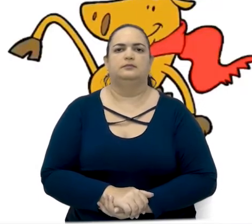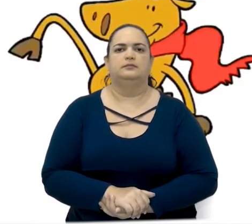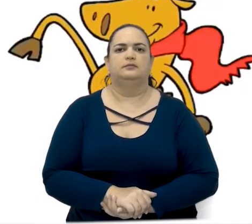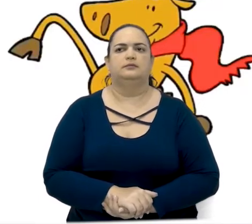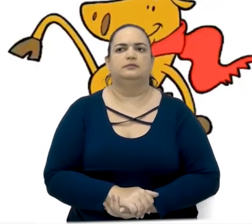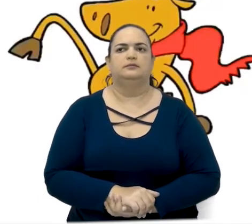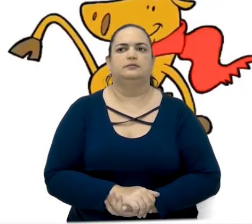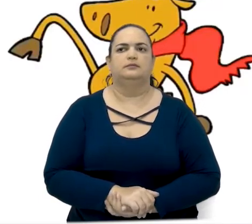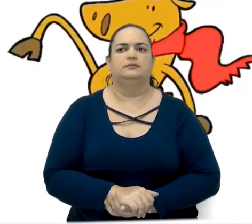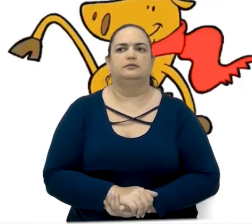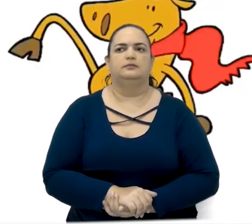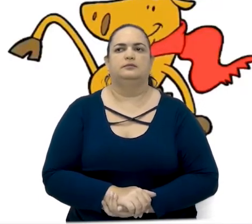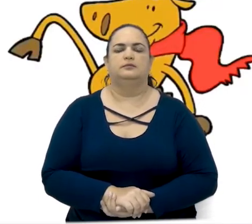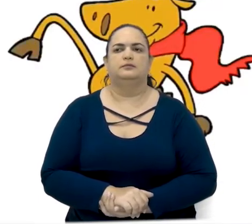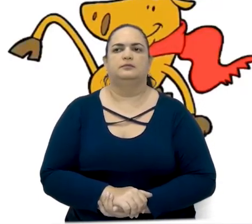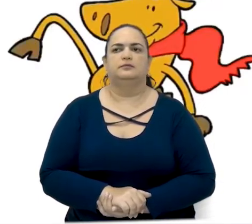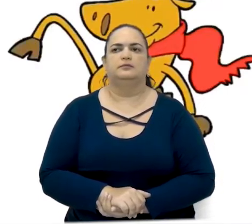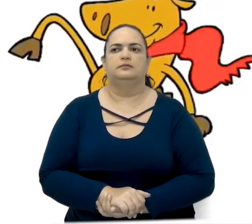Canadian